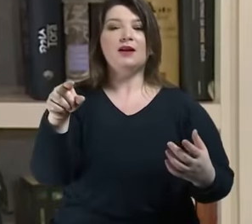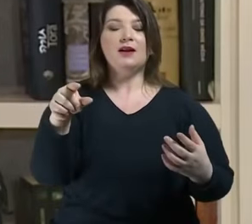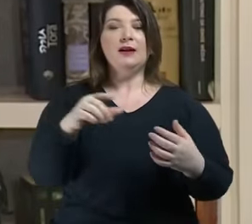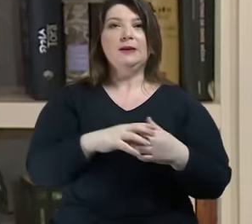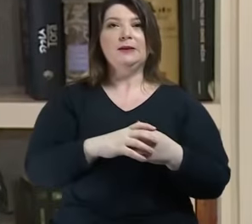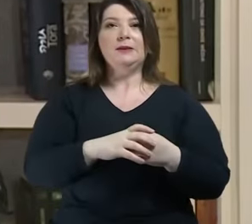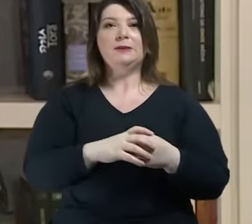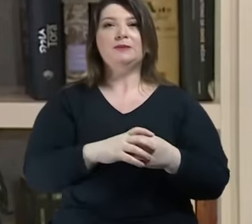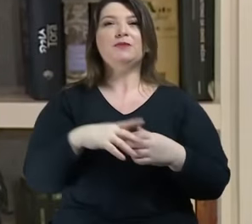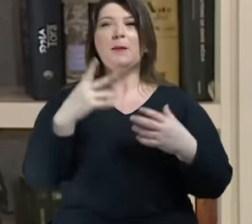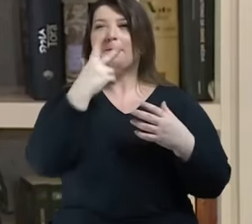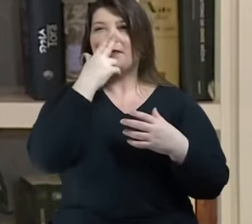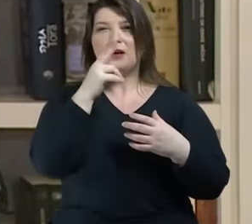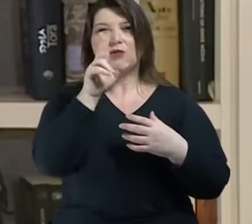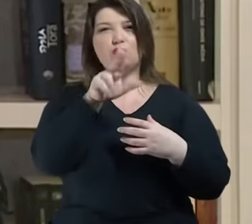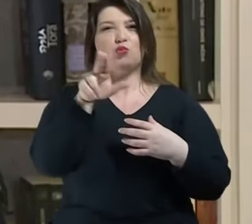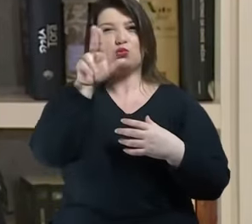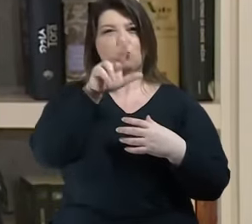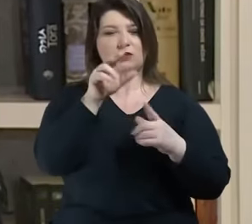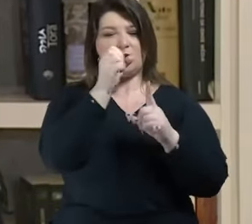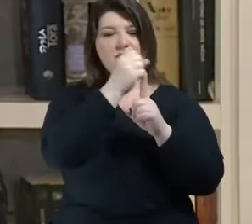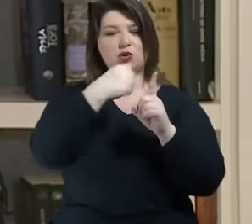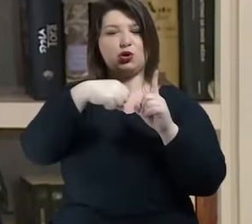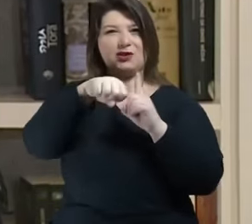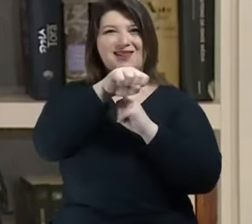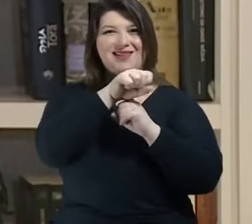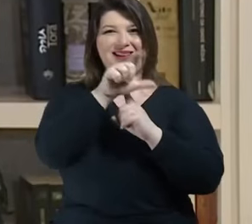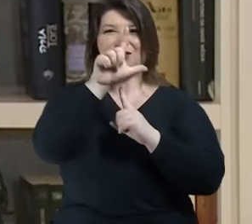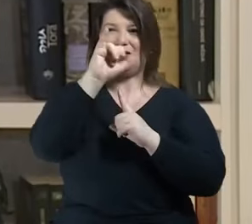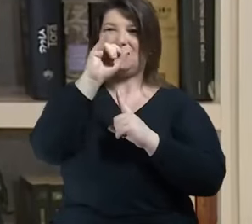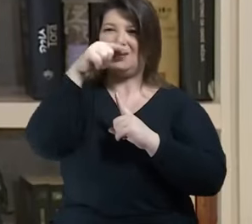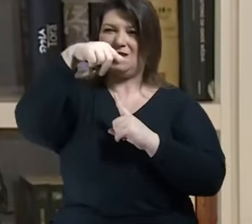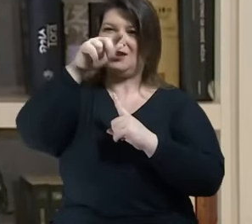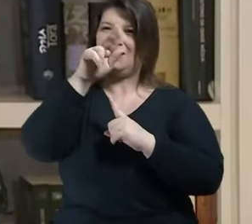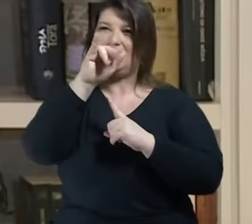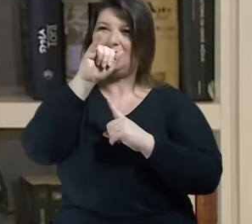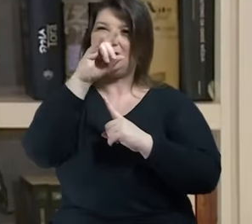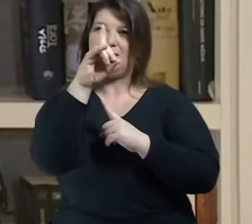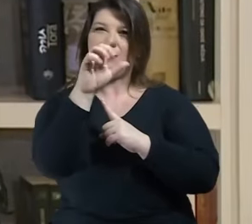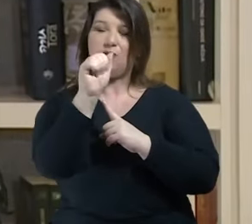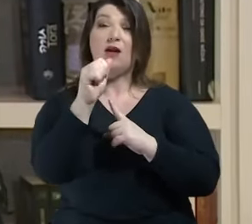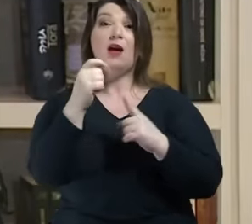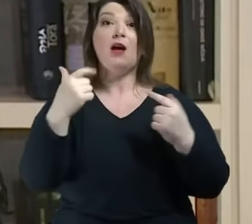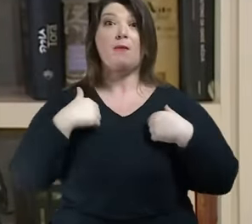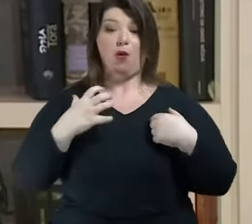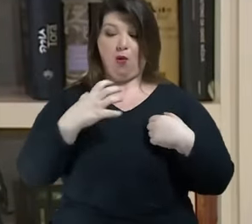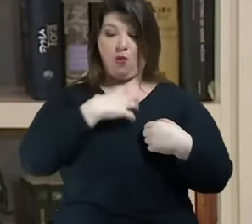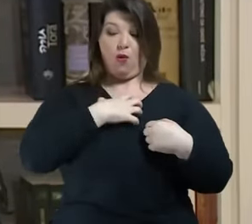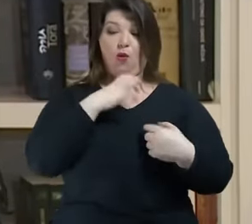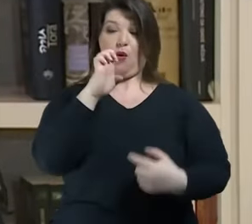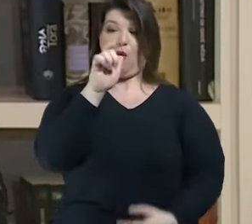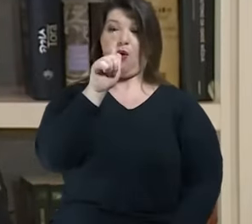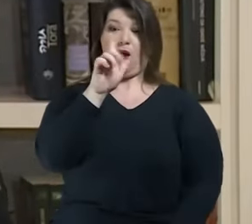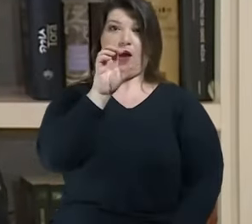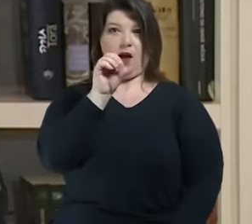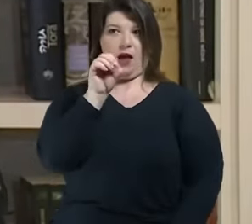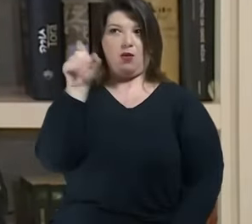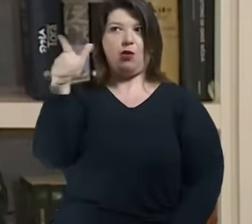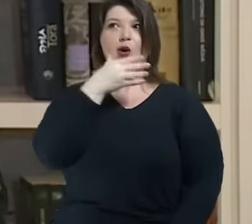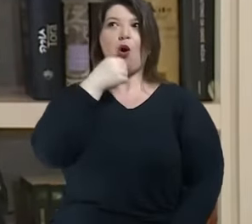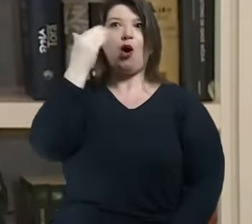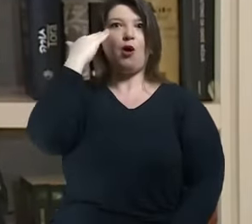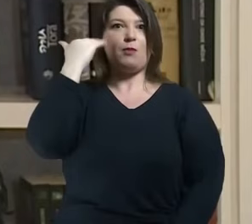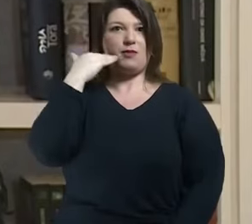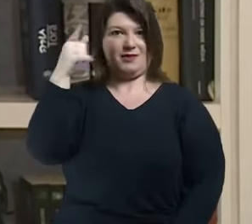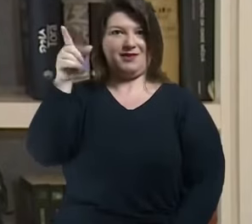usar a expressão sociedade líquida. O meu ego pós-moderno, segundo Han, ele pode se dirigir, em grande parte,